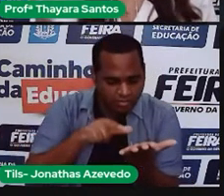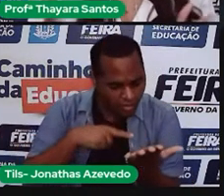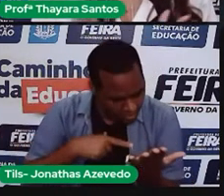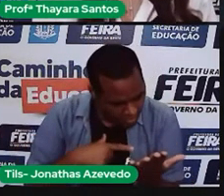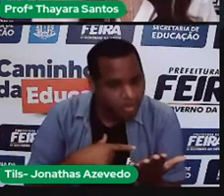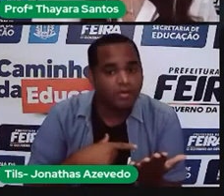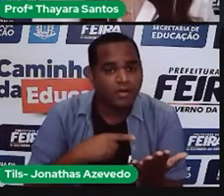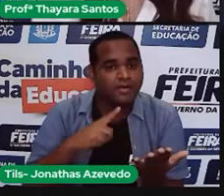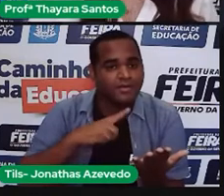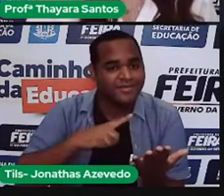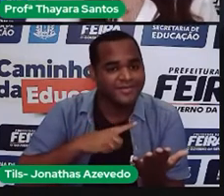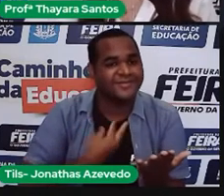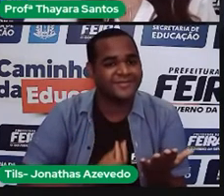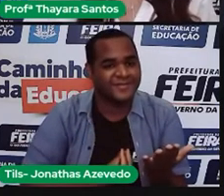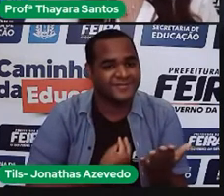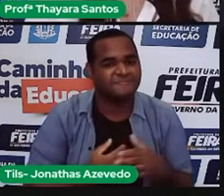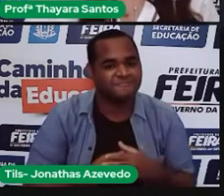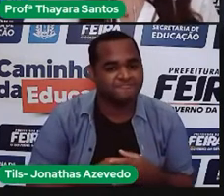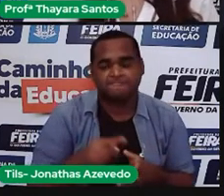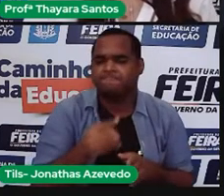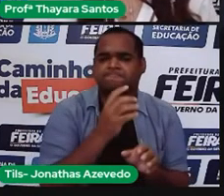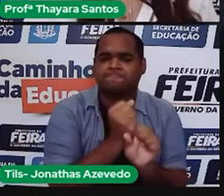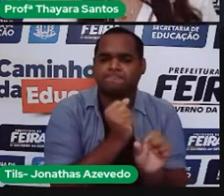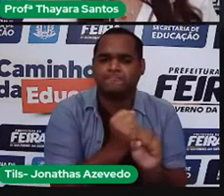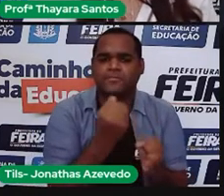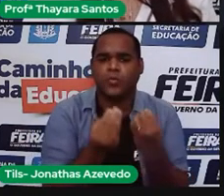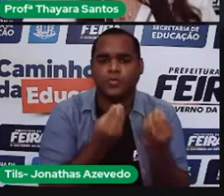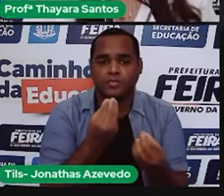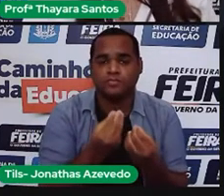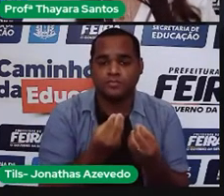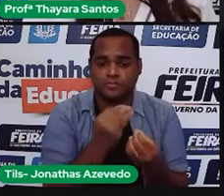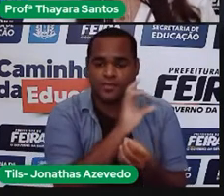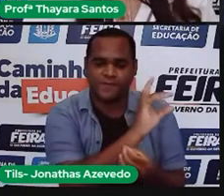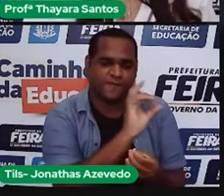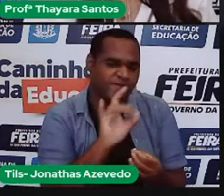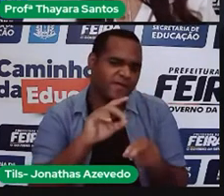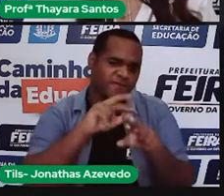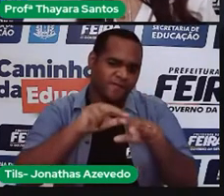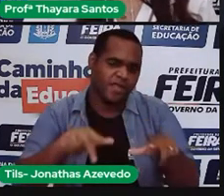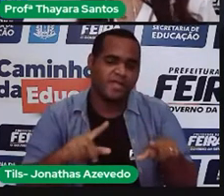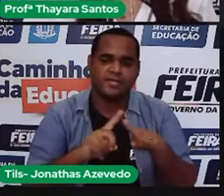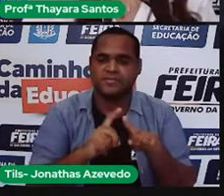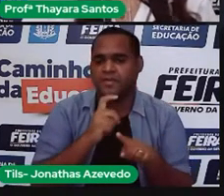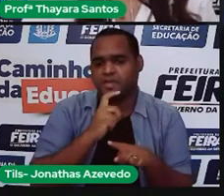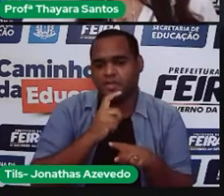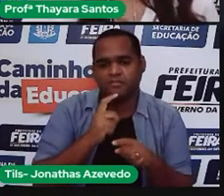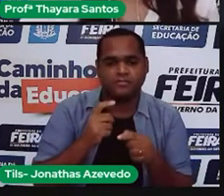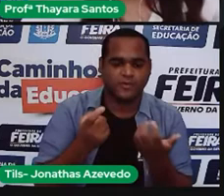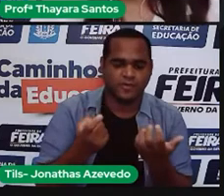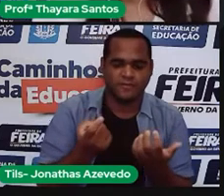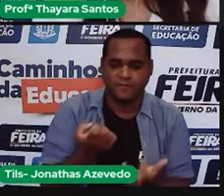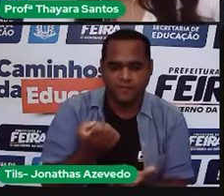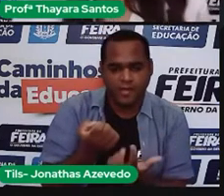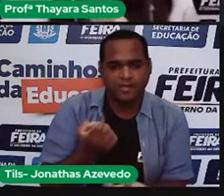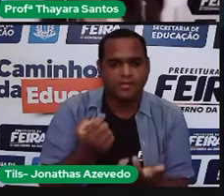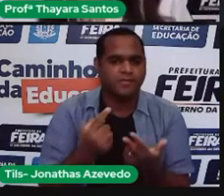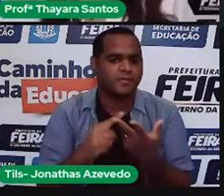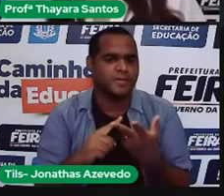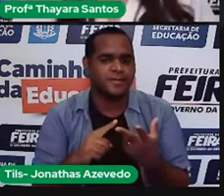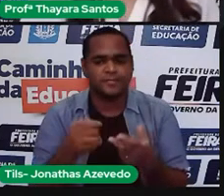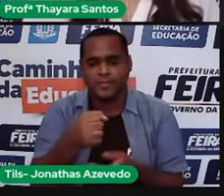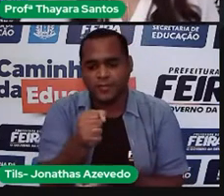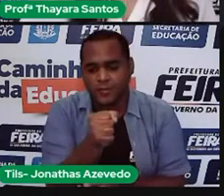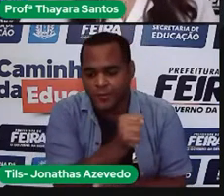cálculo? Primeiro, que a gente tem que ver a potência daquele equipamento, que é medida em watts ou watts.